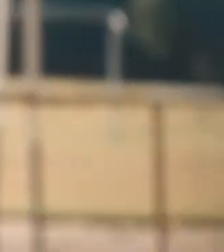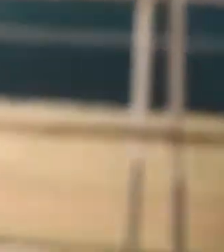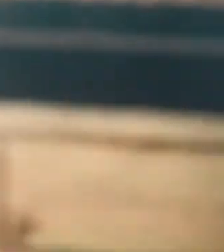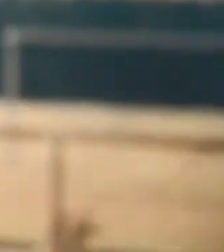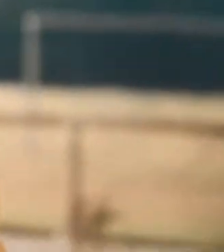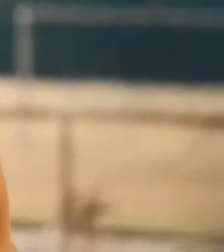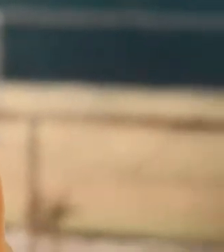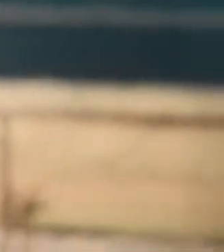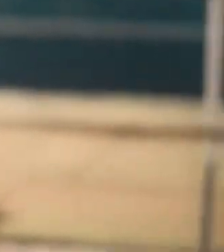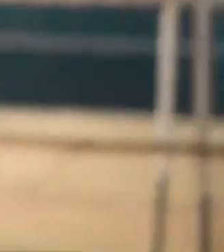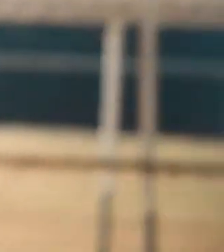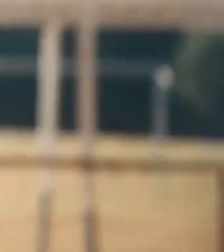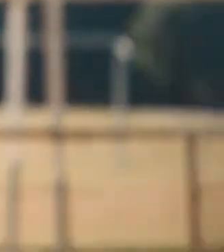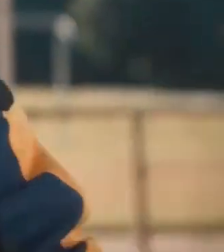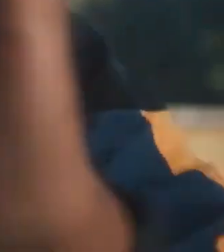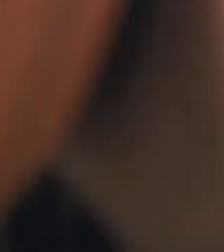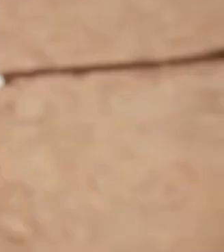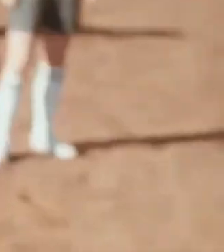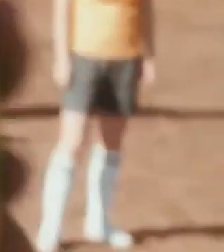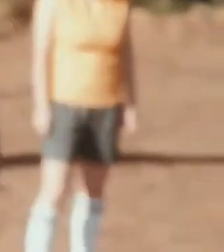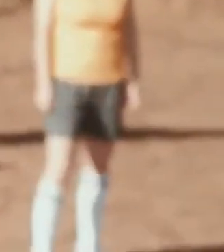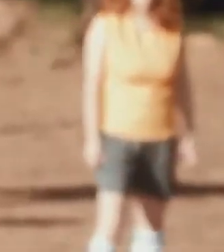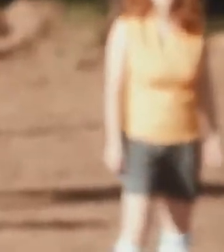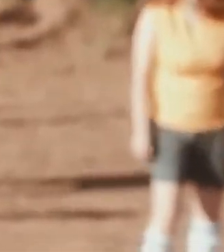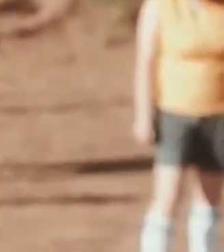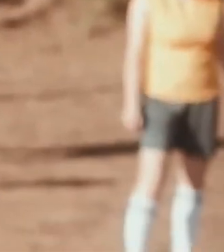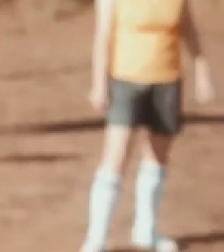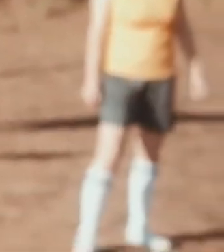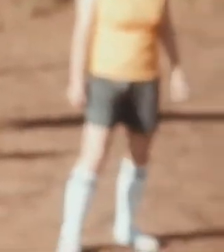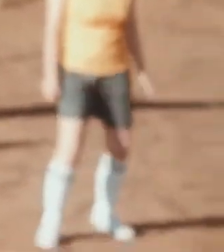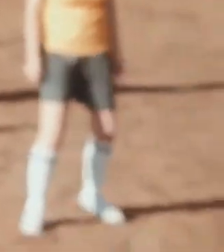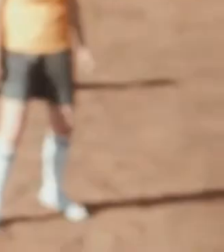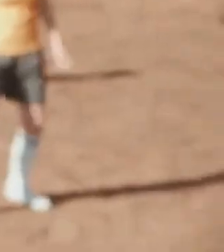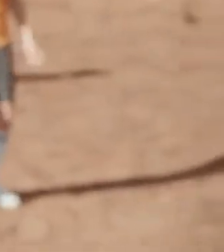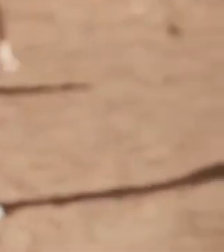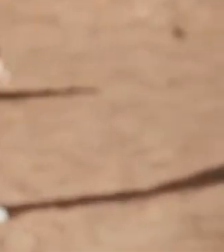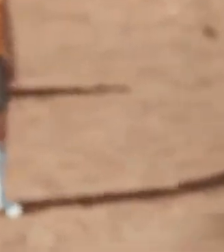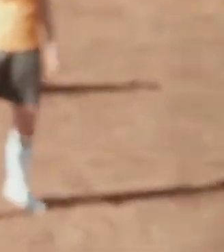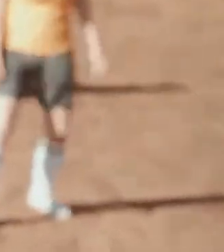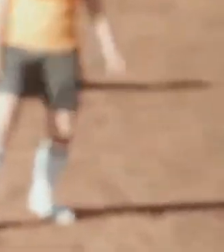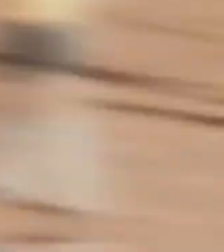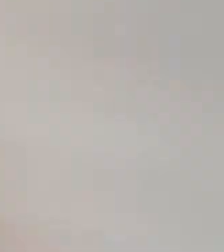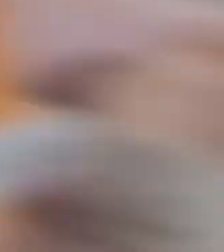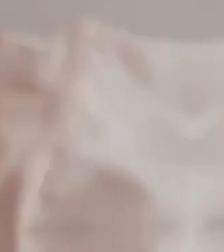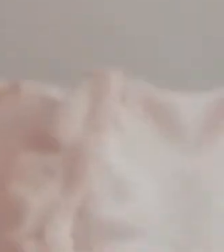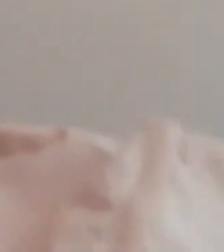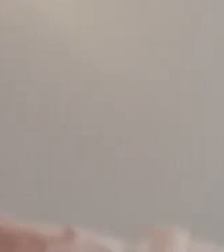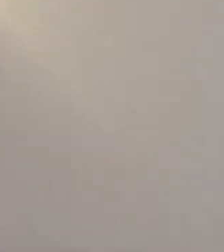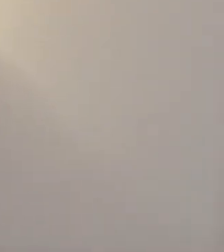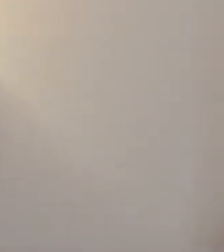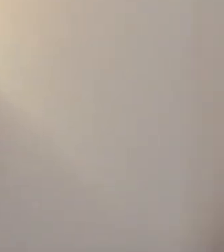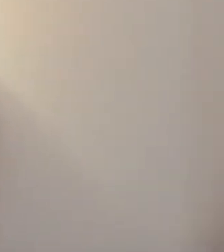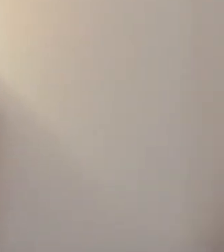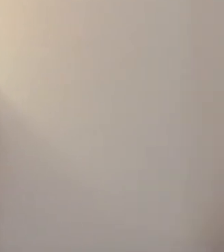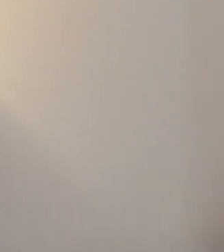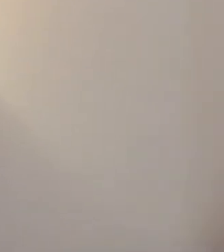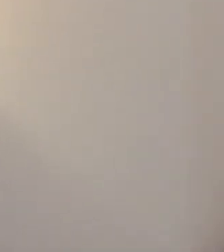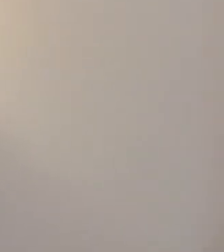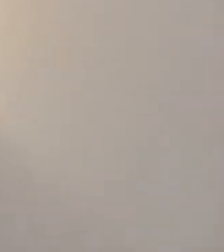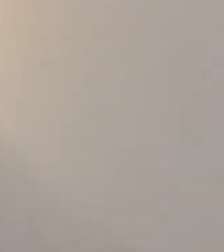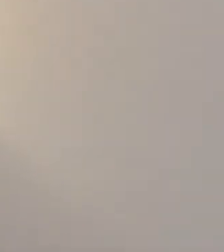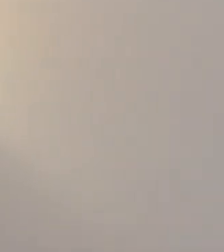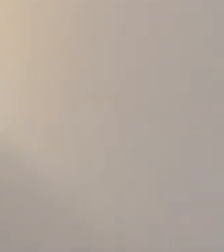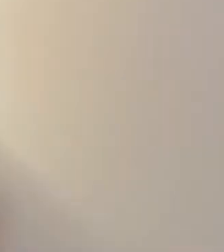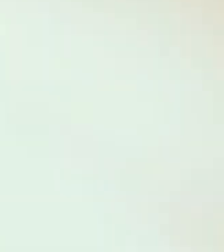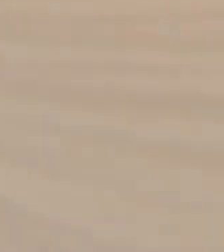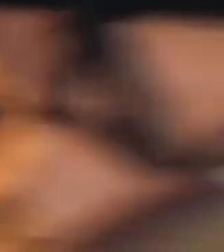Eu não vou deixar de dar minha opinião. Eu não vou permitir que outras pessoas decidam por mim. As eleições decidem